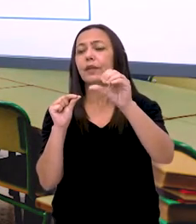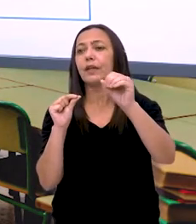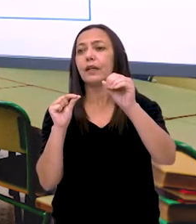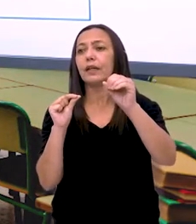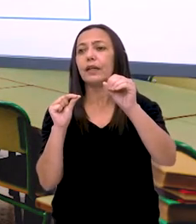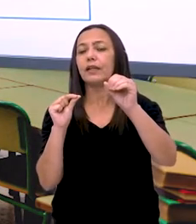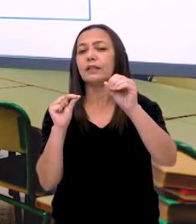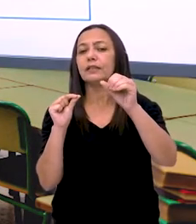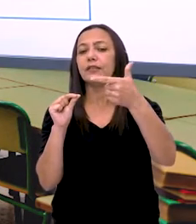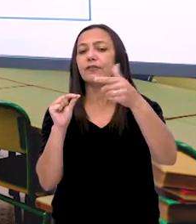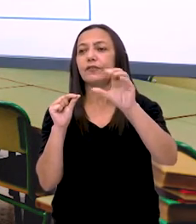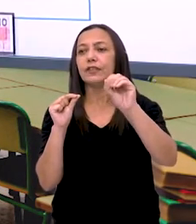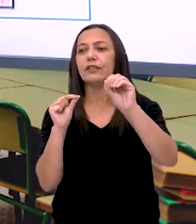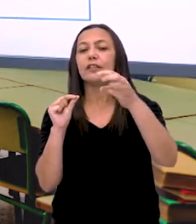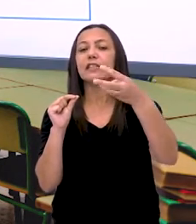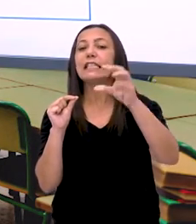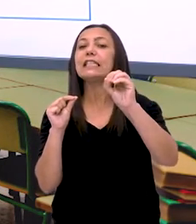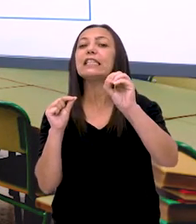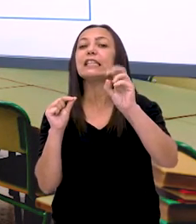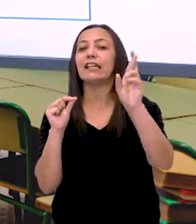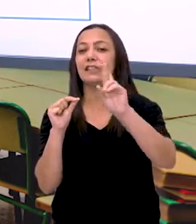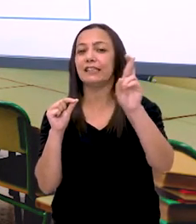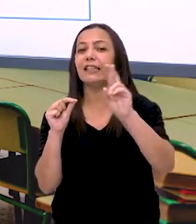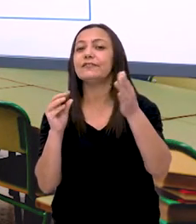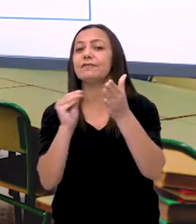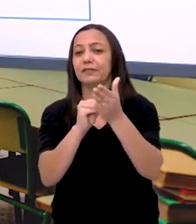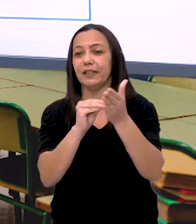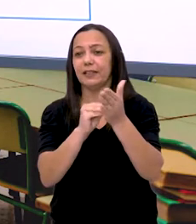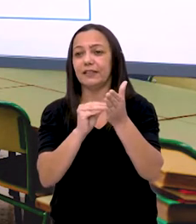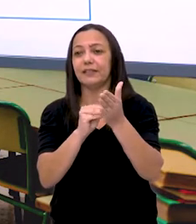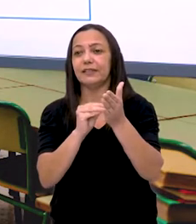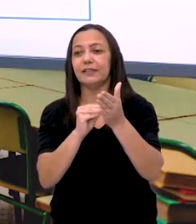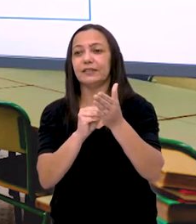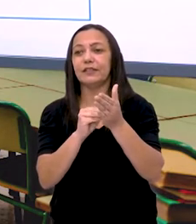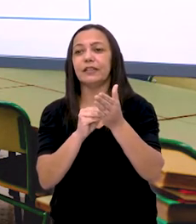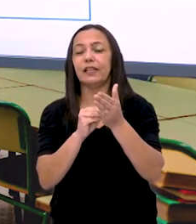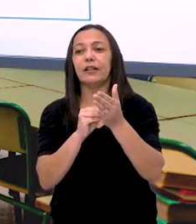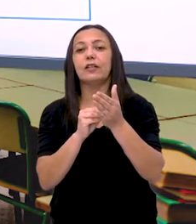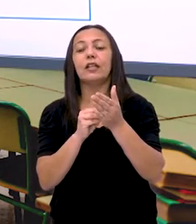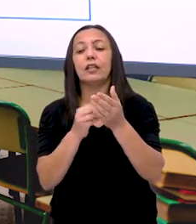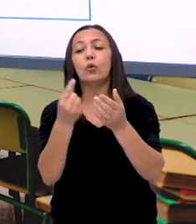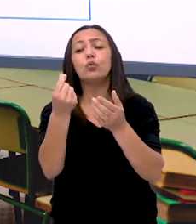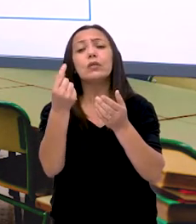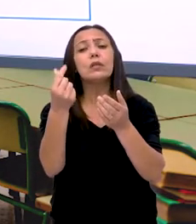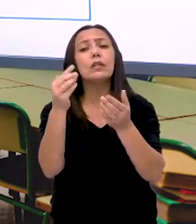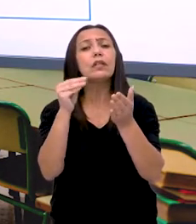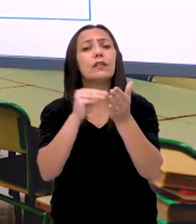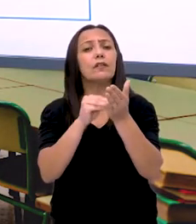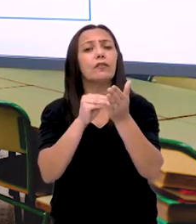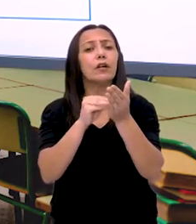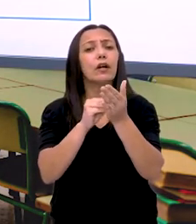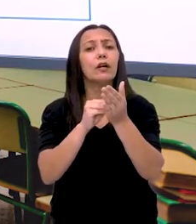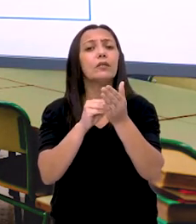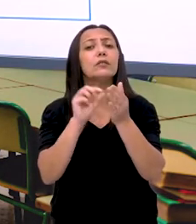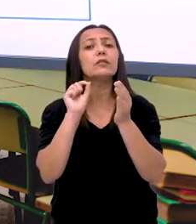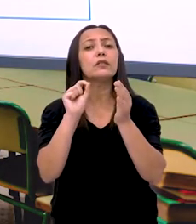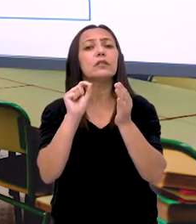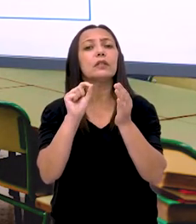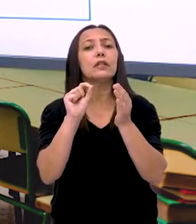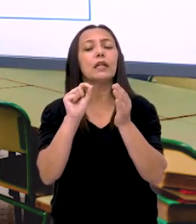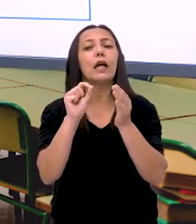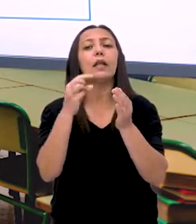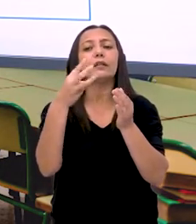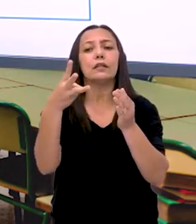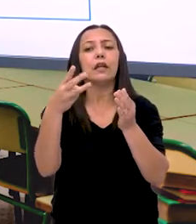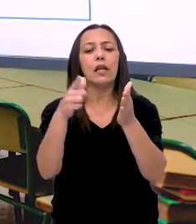Dez, vinte e trinta. Olha só. O valor que falta é representado em